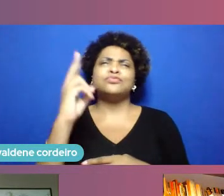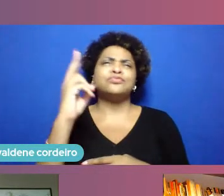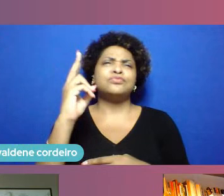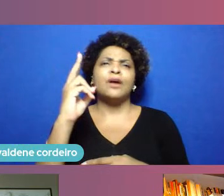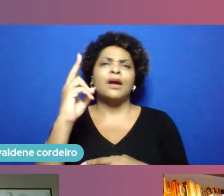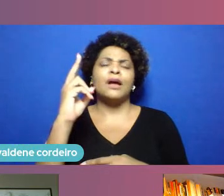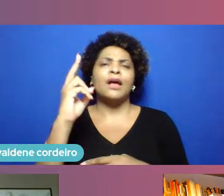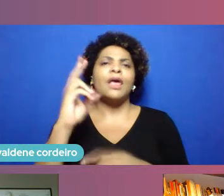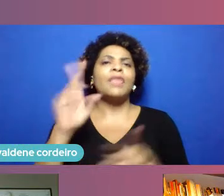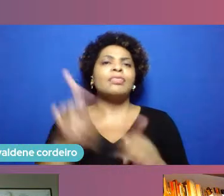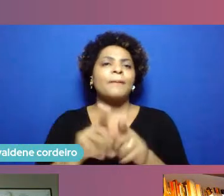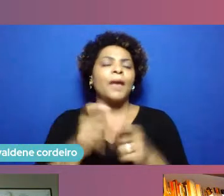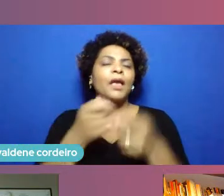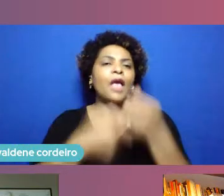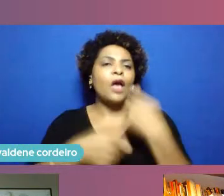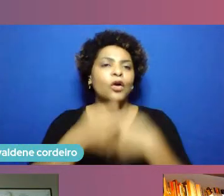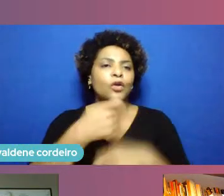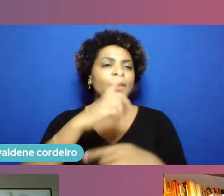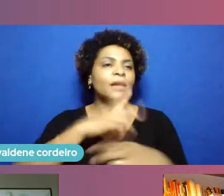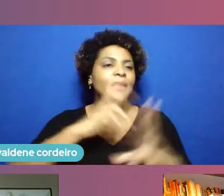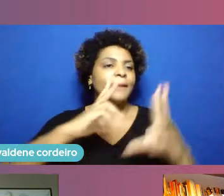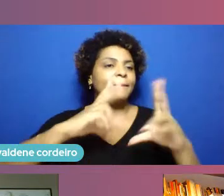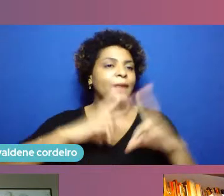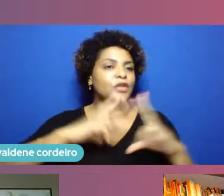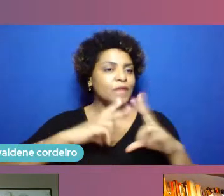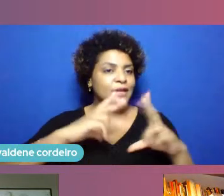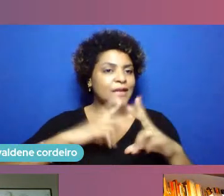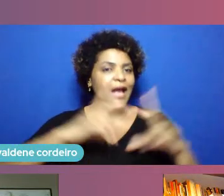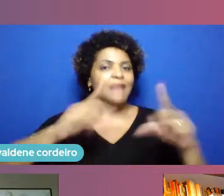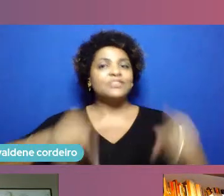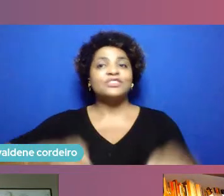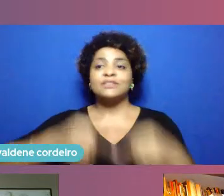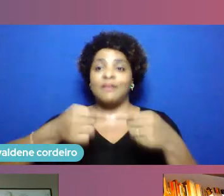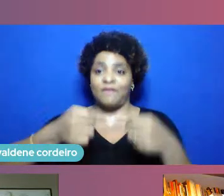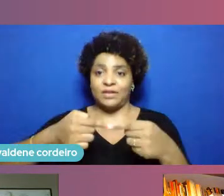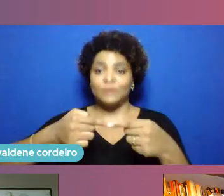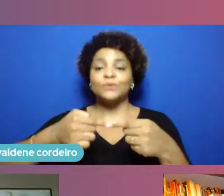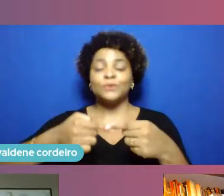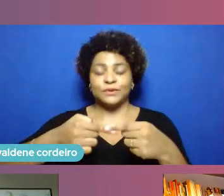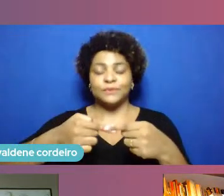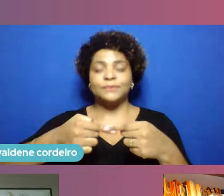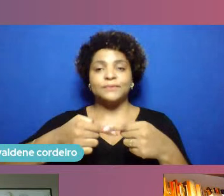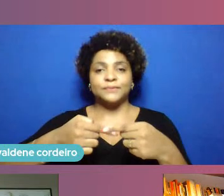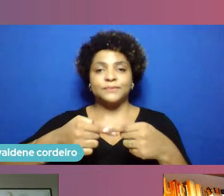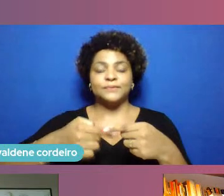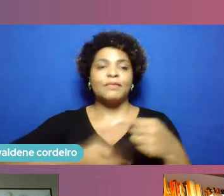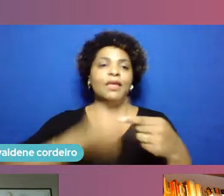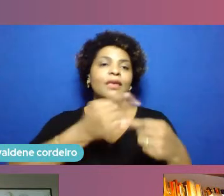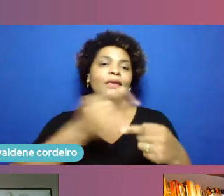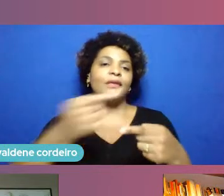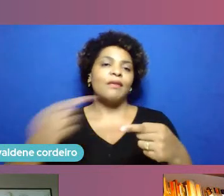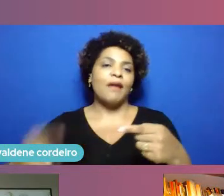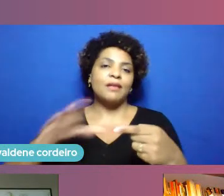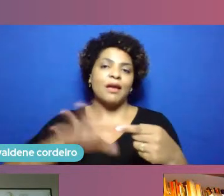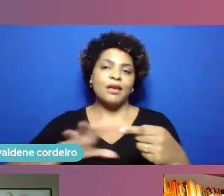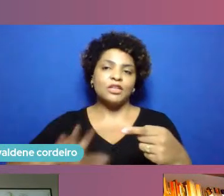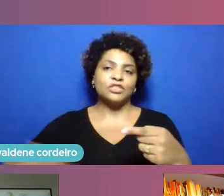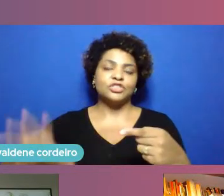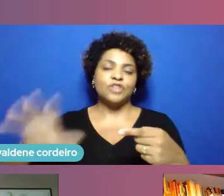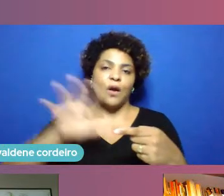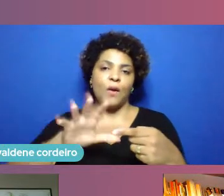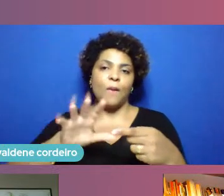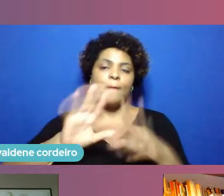peculiaridades tem os seus desafios também em cada região mas já se